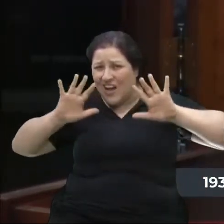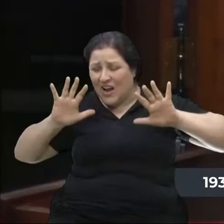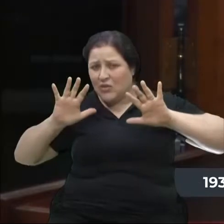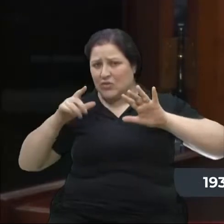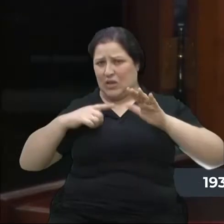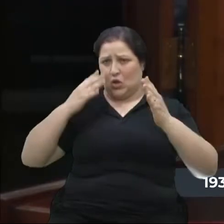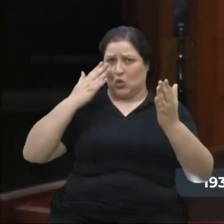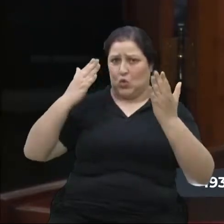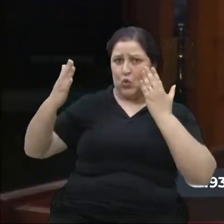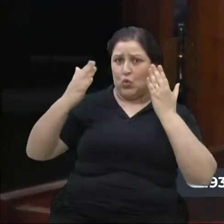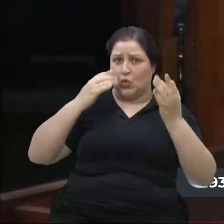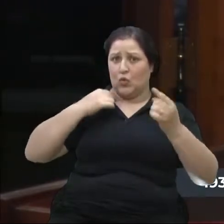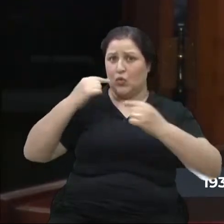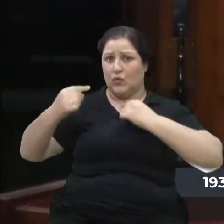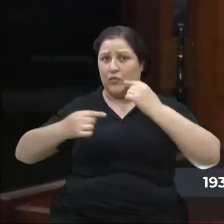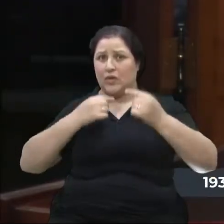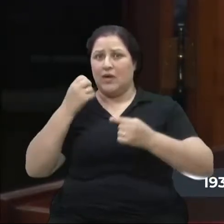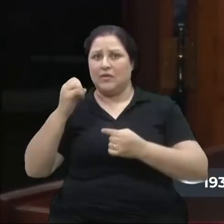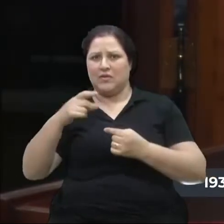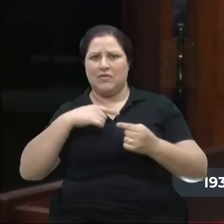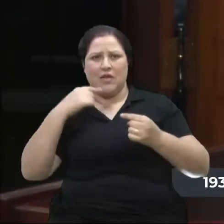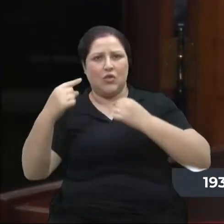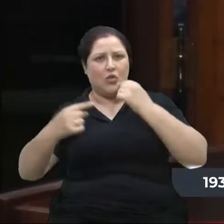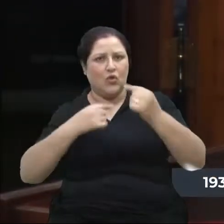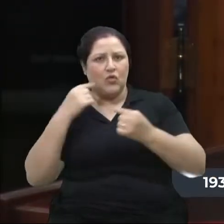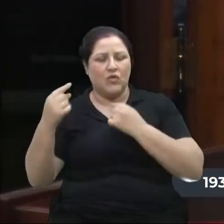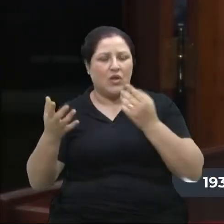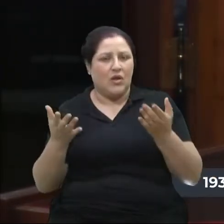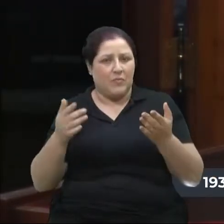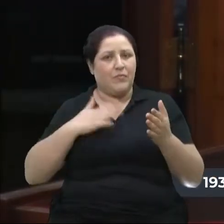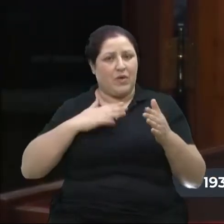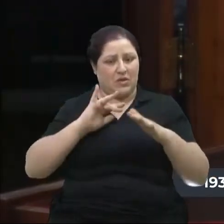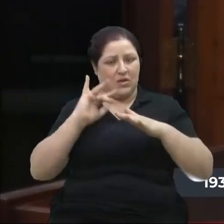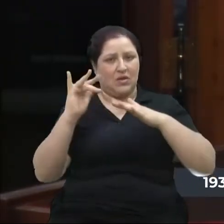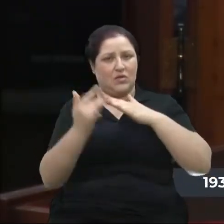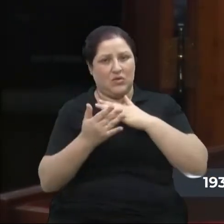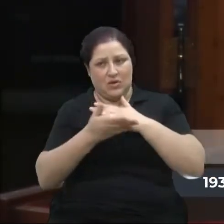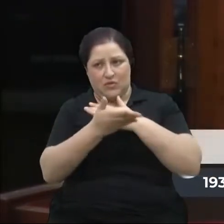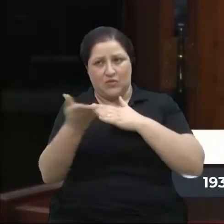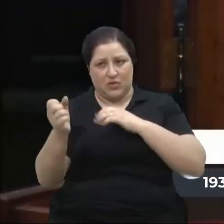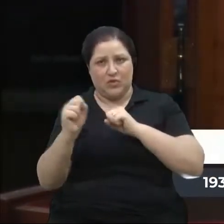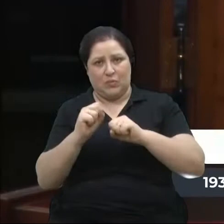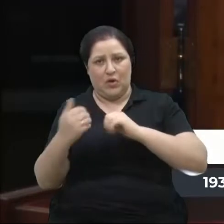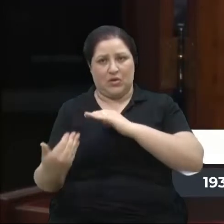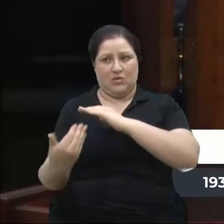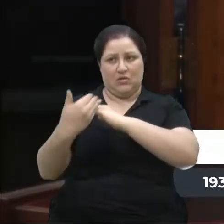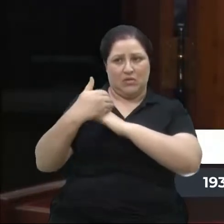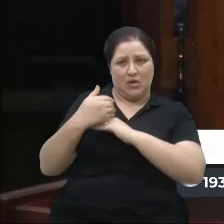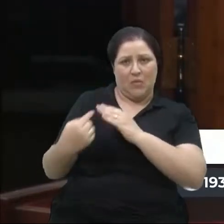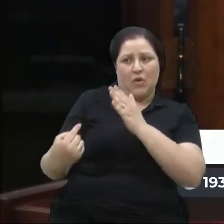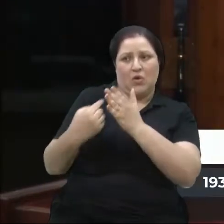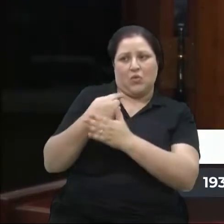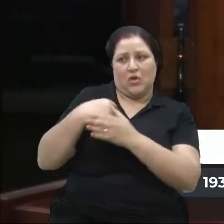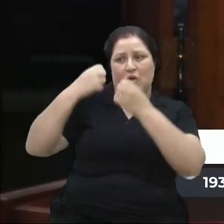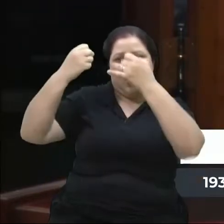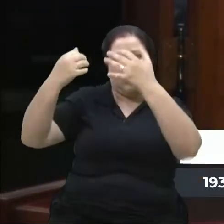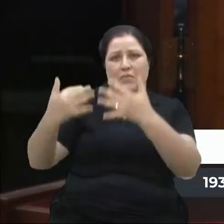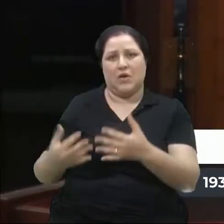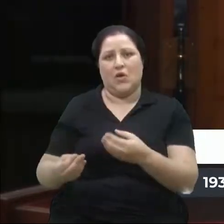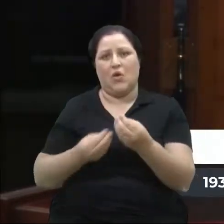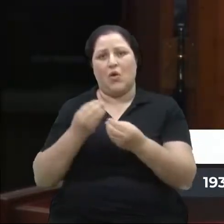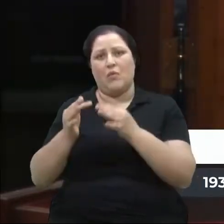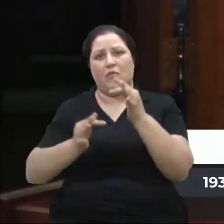alguma dúvida? Se ficou, eu boto minhas redes à disposição para explicar como é que funciona